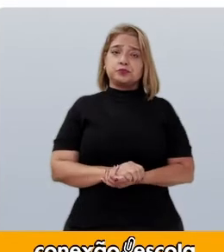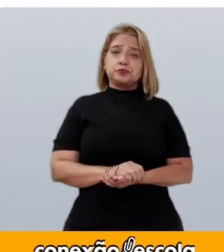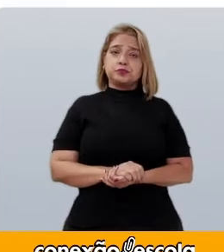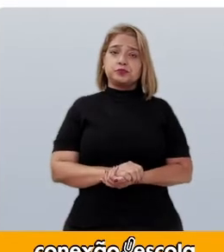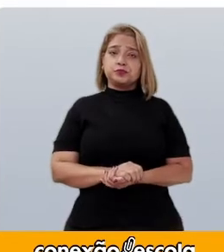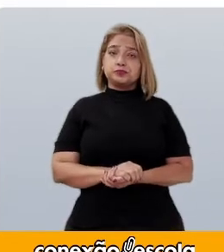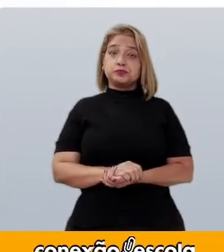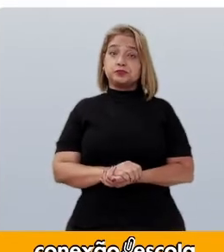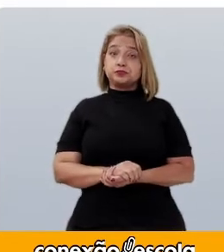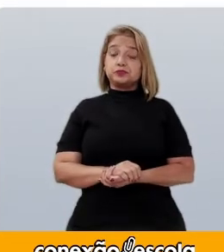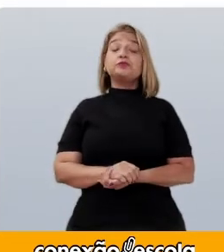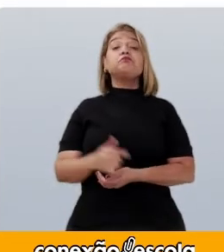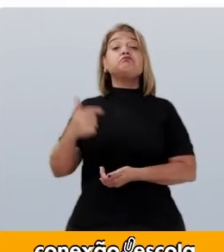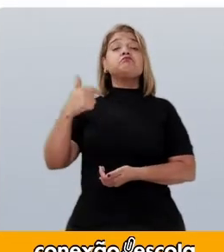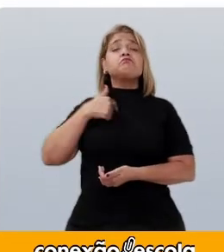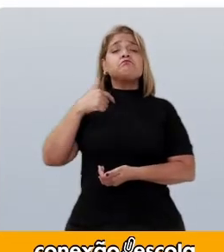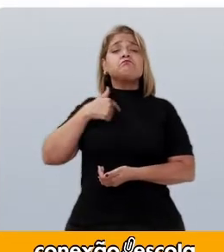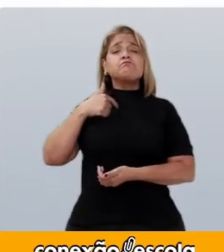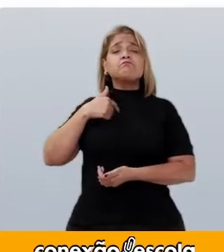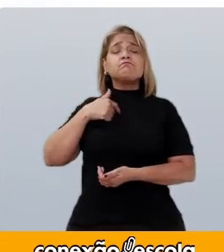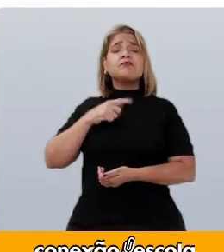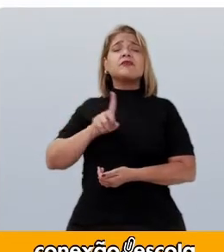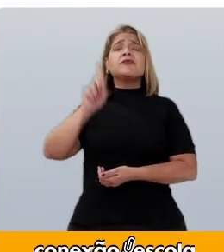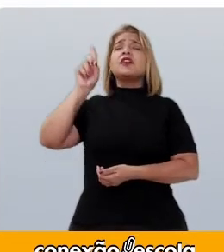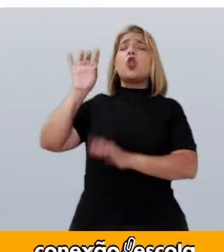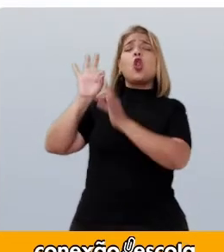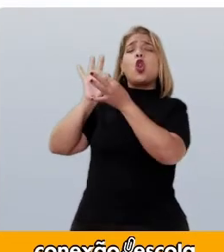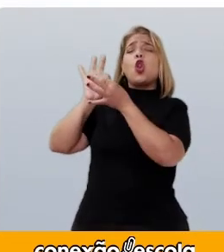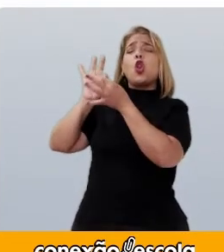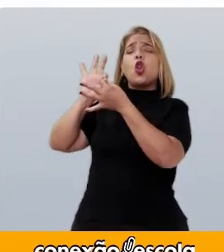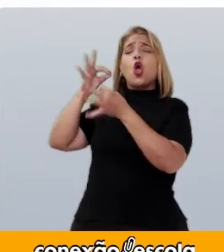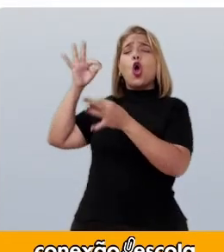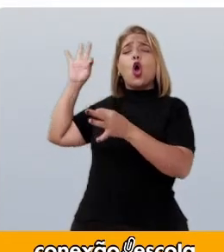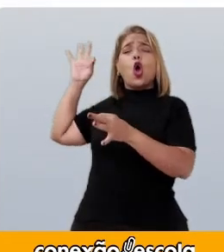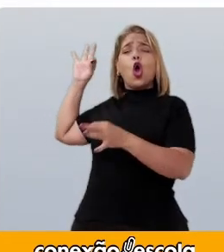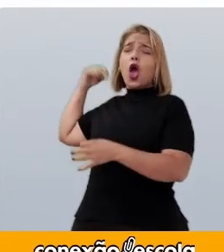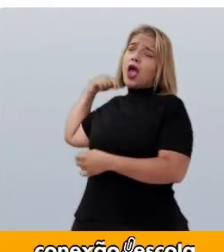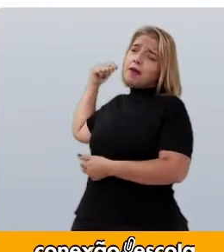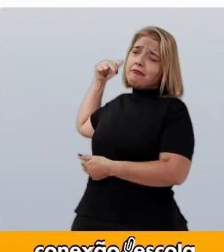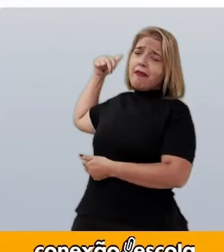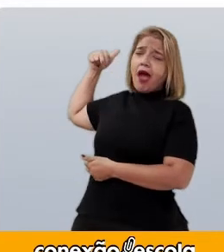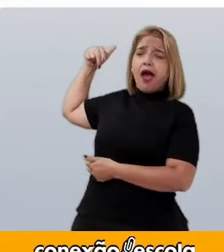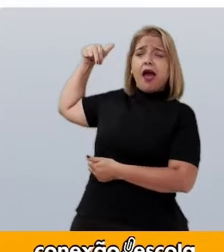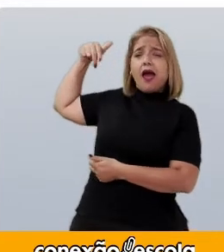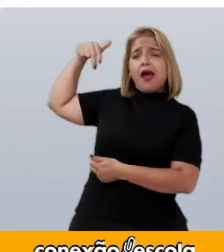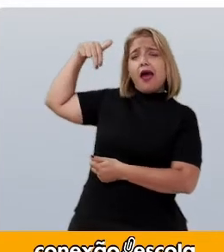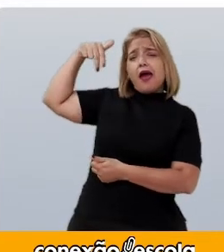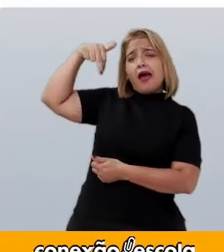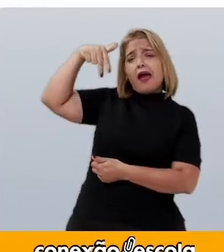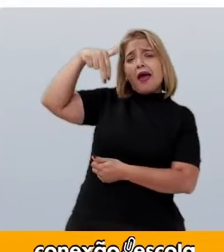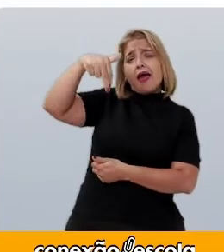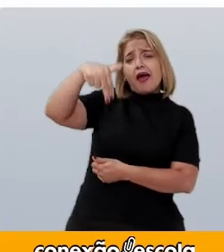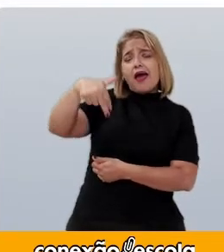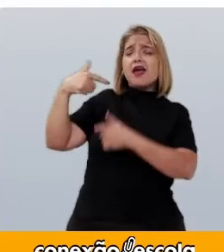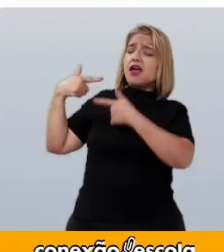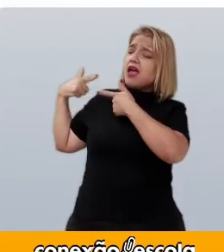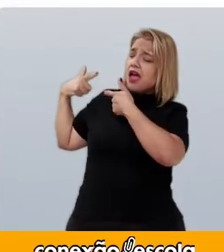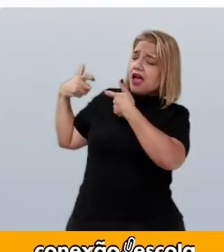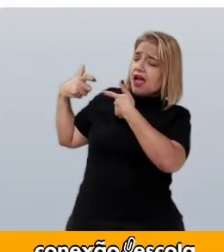Eu venho lá de tão longe, corrido de tanta guerra.